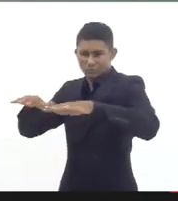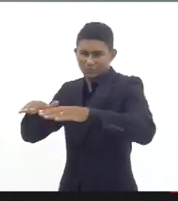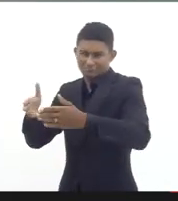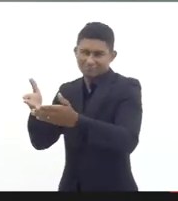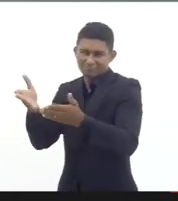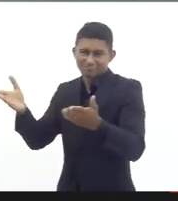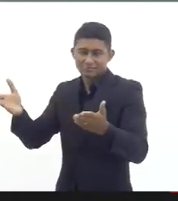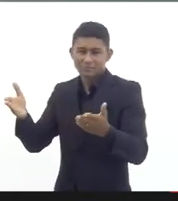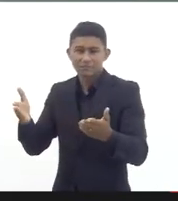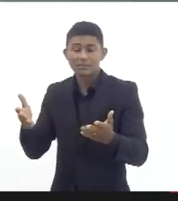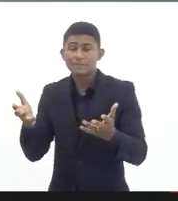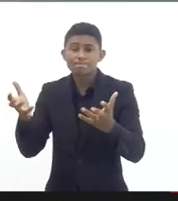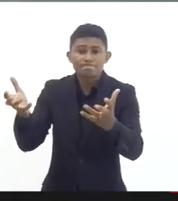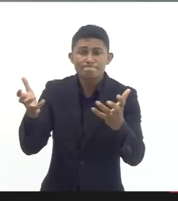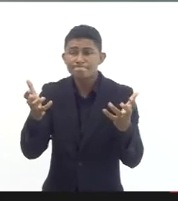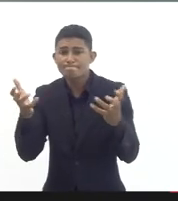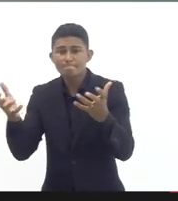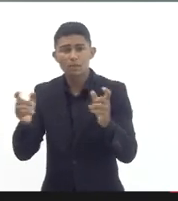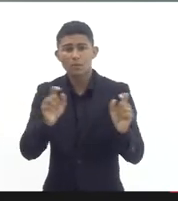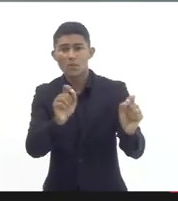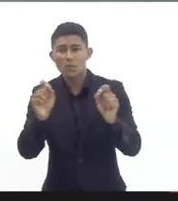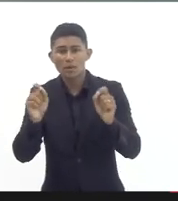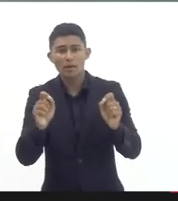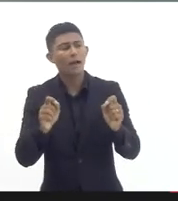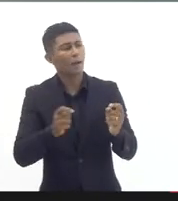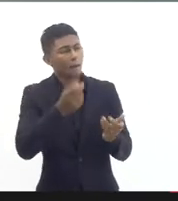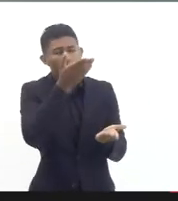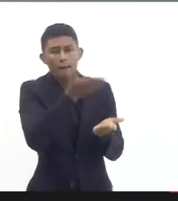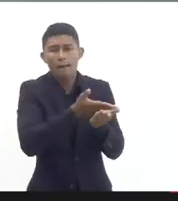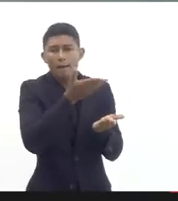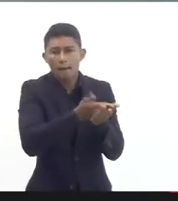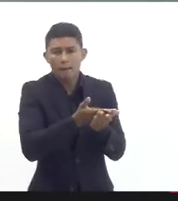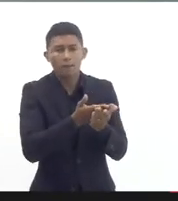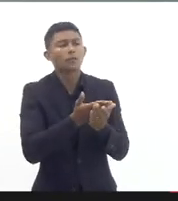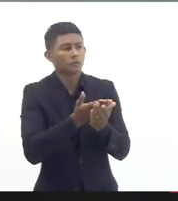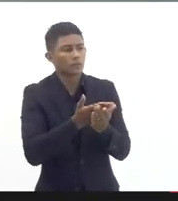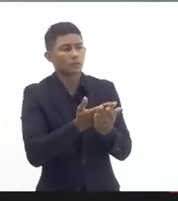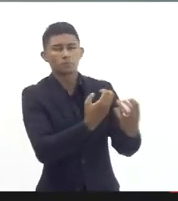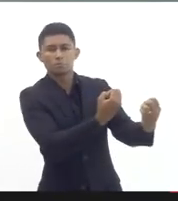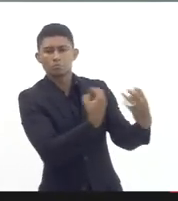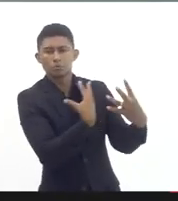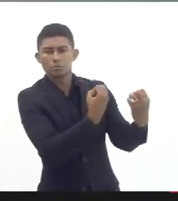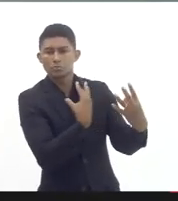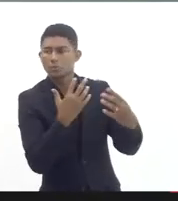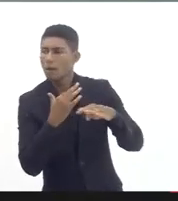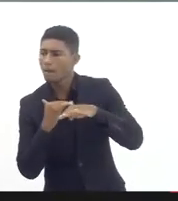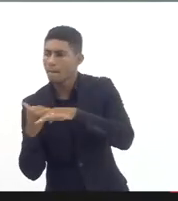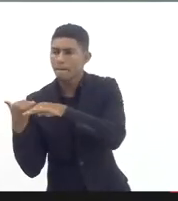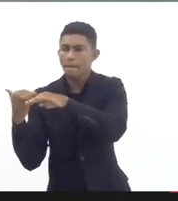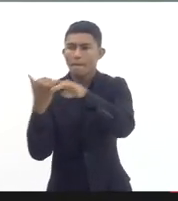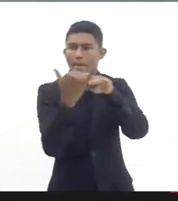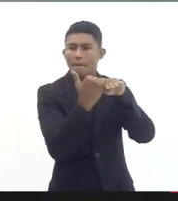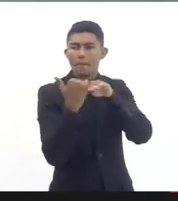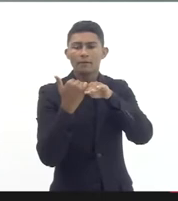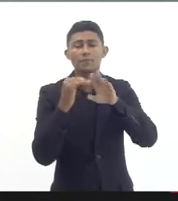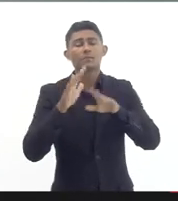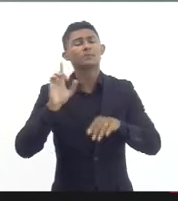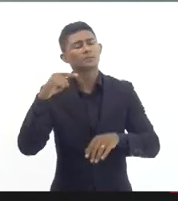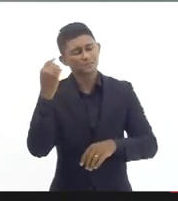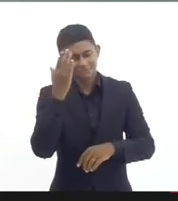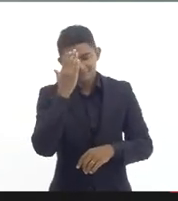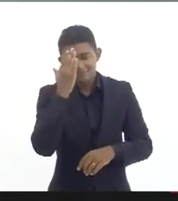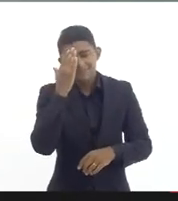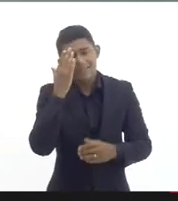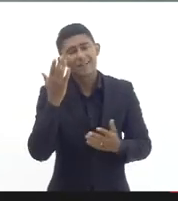uma redução dessas desigualdades educacionais e a gente sabe que isso por